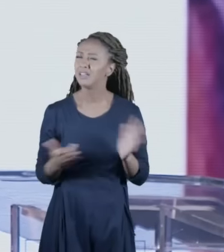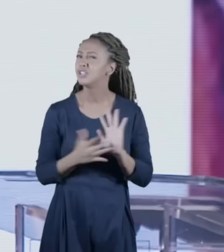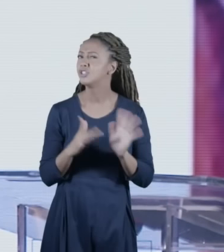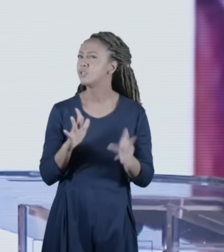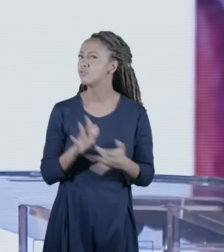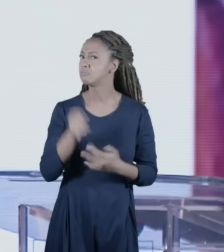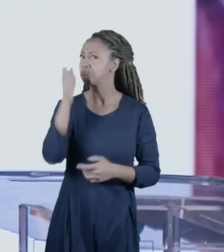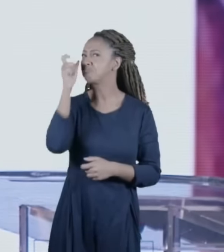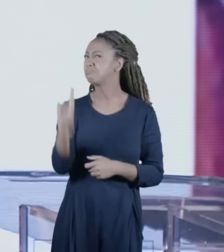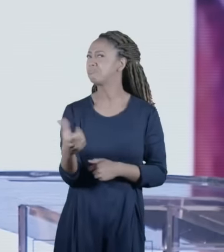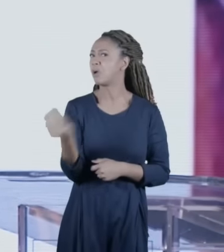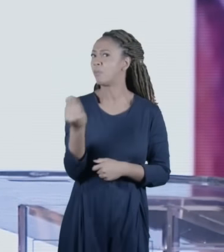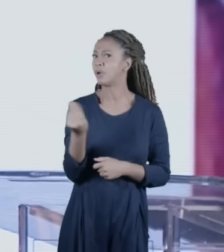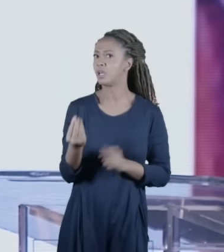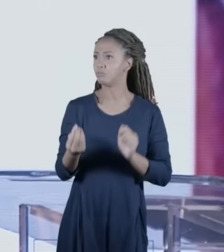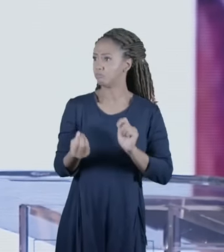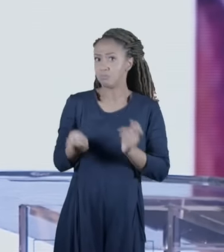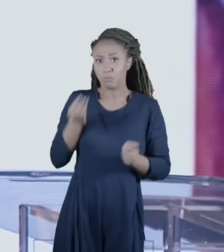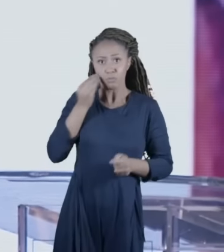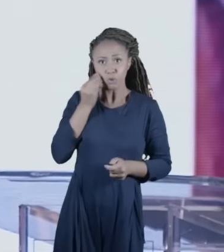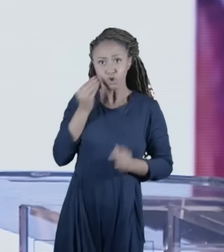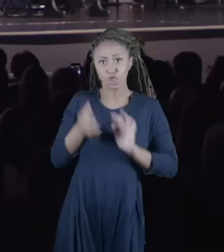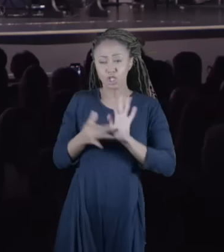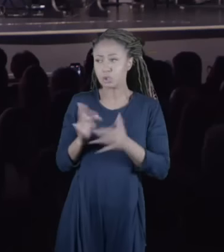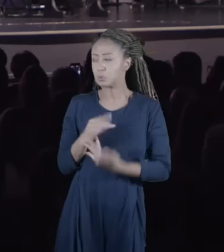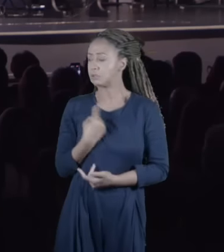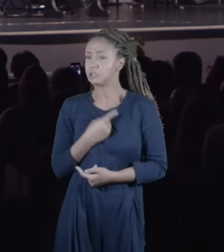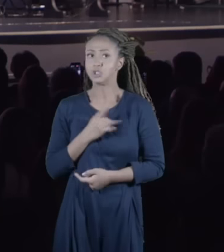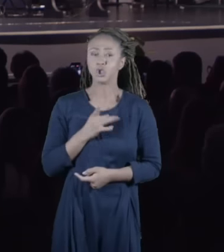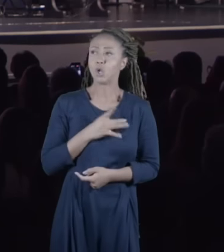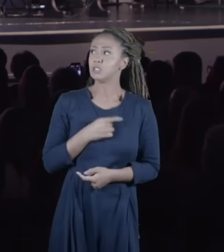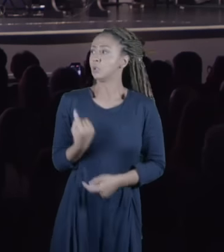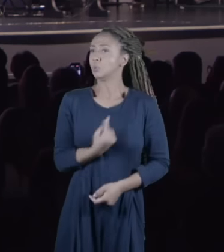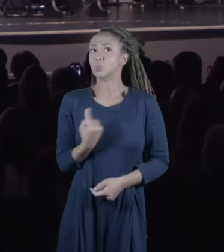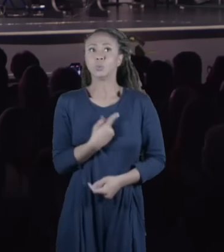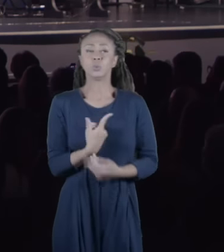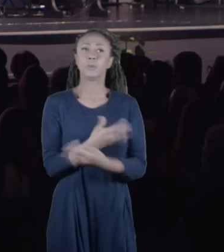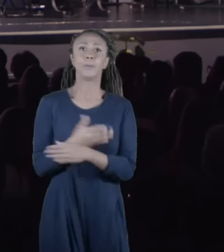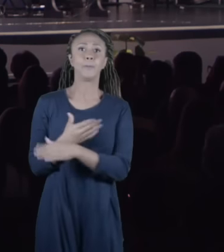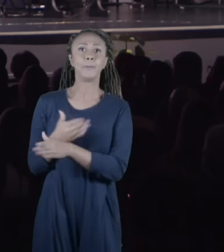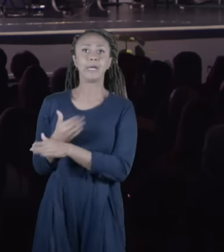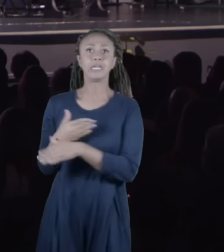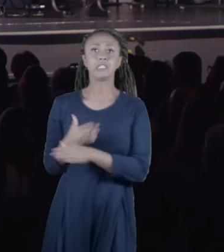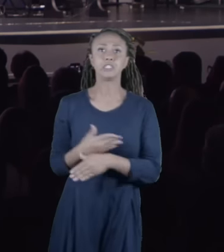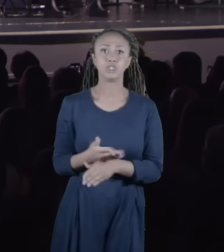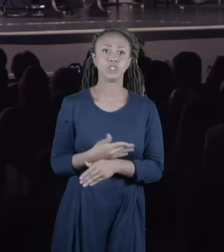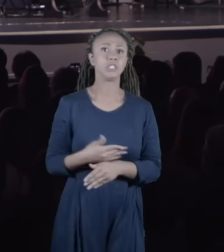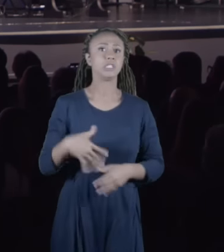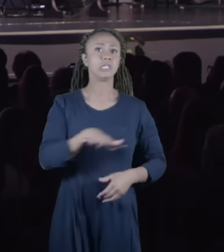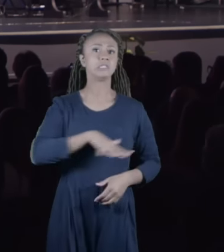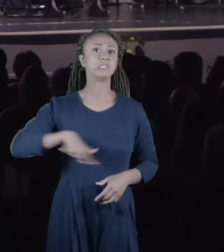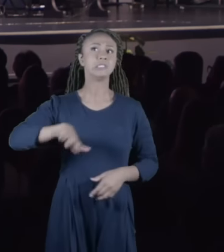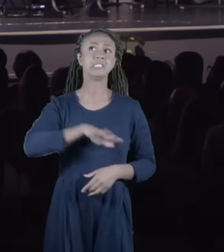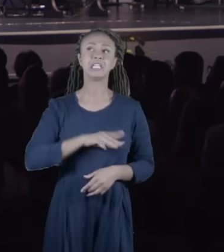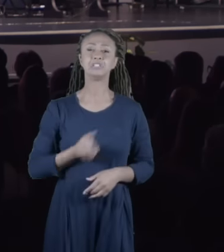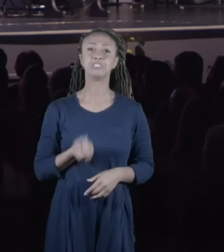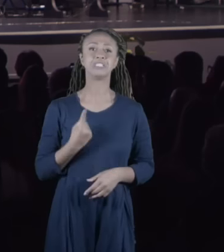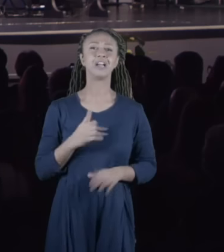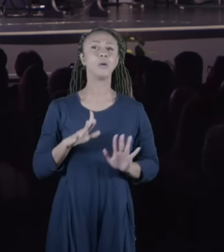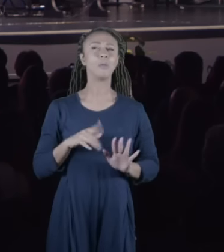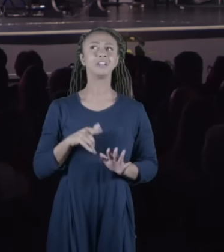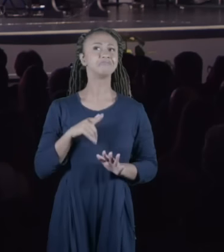anos com medo sozinha numa cidade que deveria para ele ser estranho mas que não era